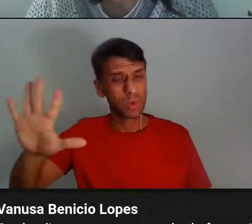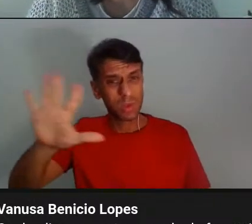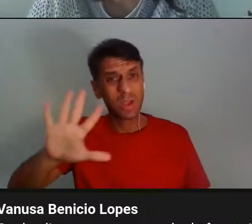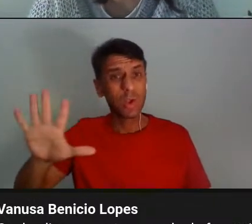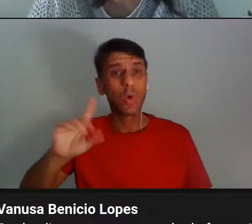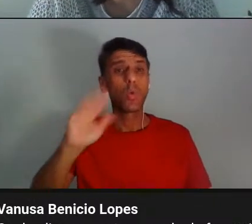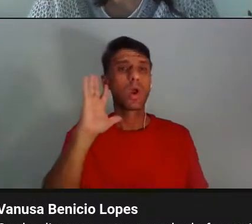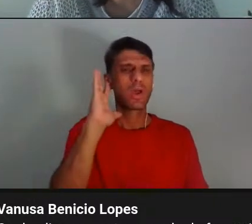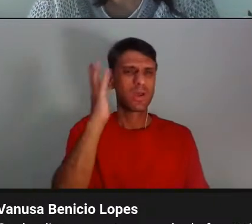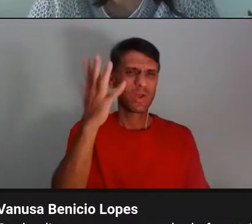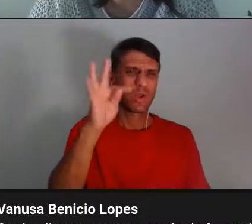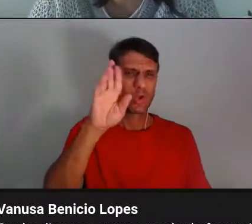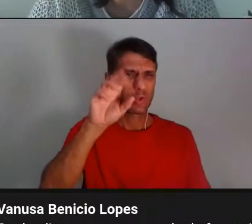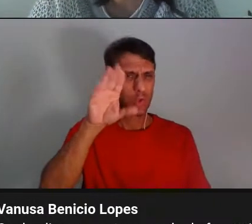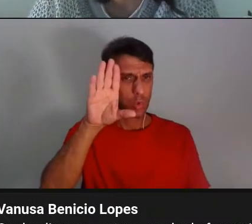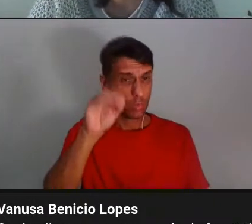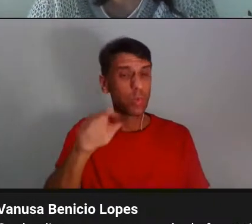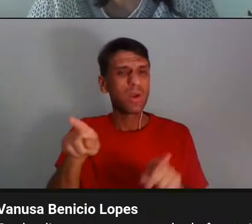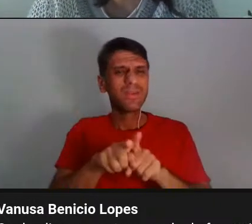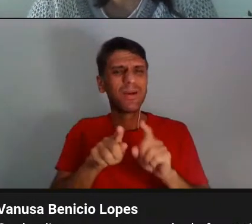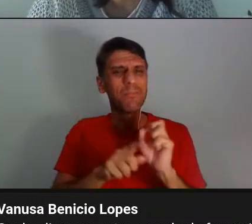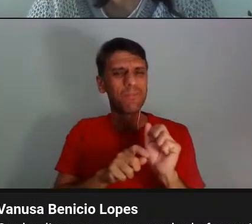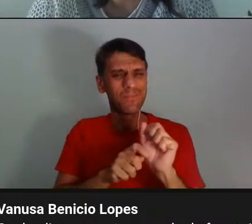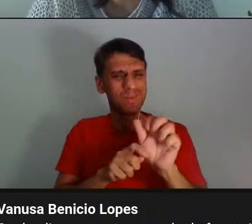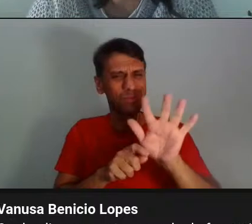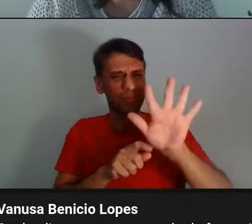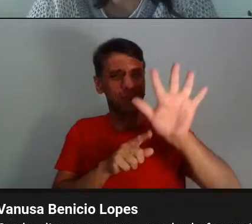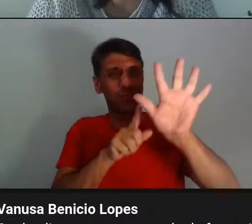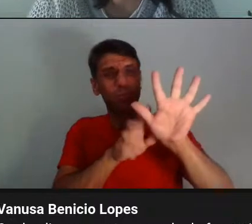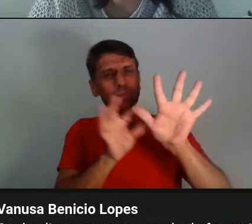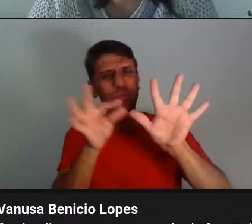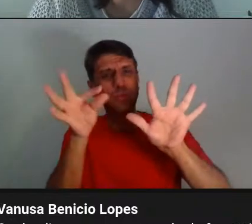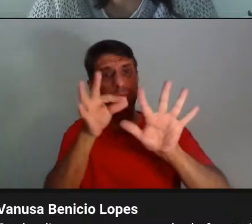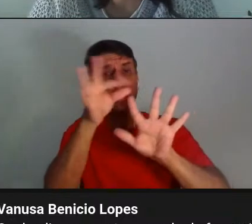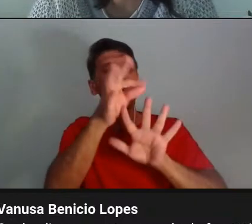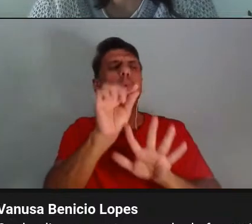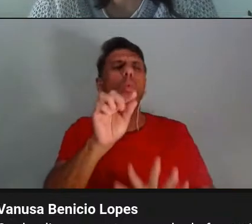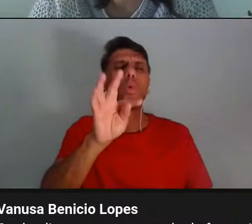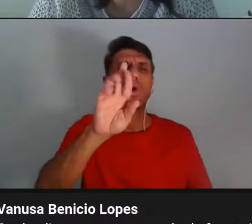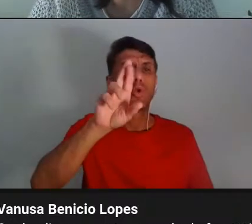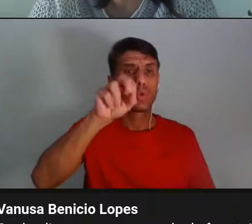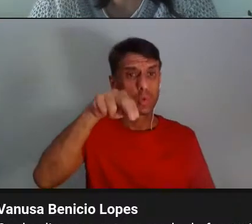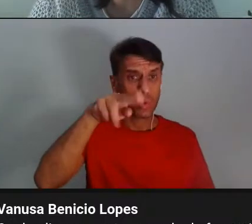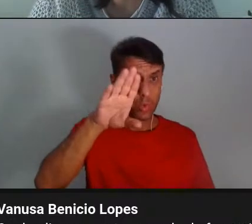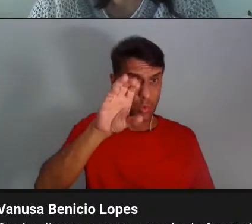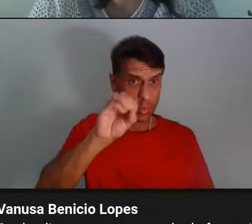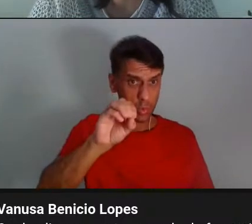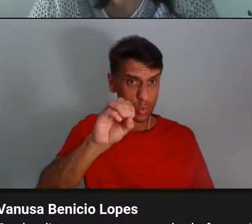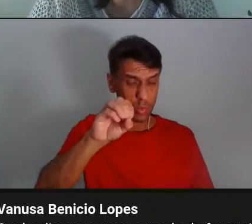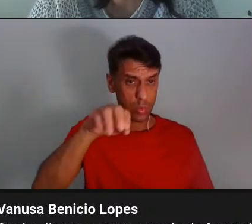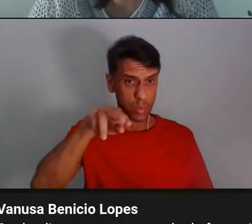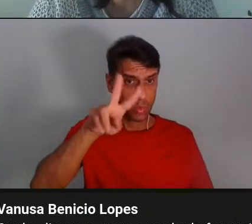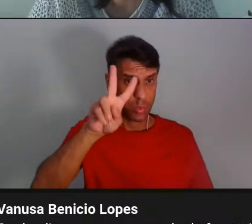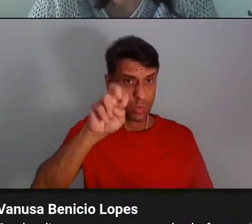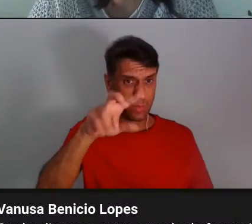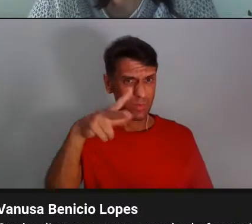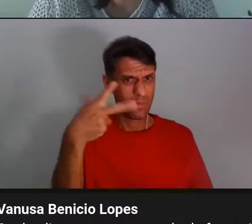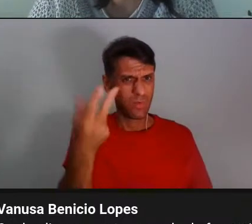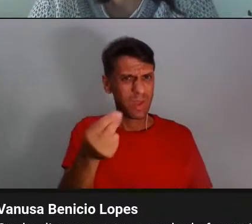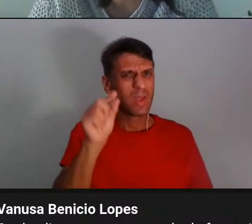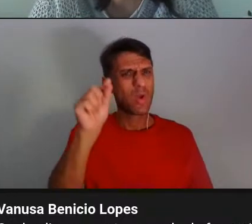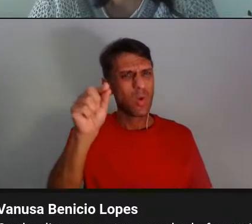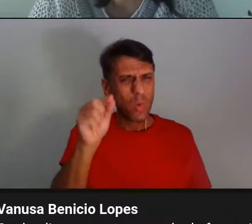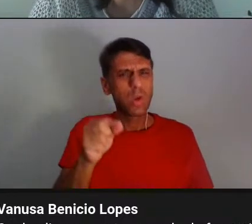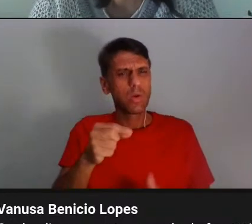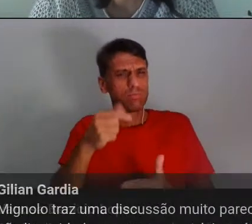e de pontas de rama. Os troncos velhos são aqueles que, digamos assim, dão a, estão um pouco mais avançados na